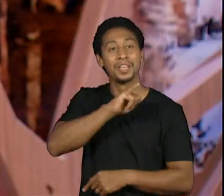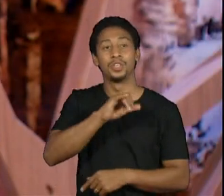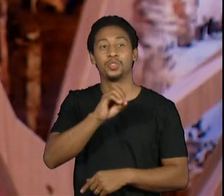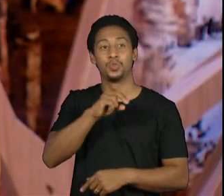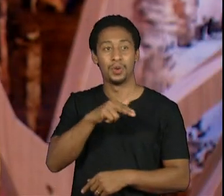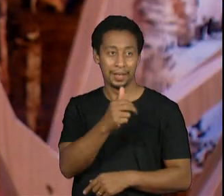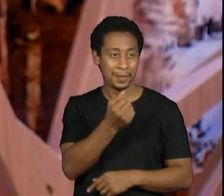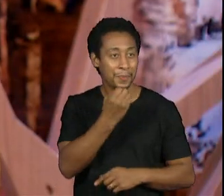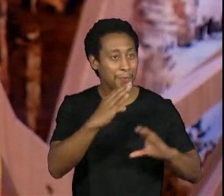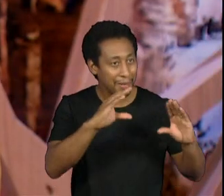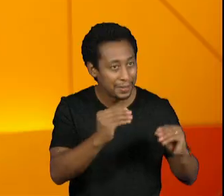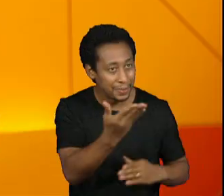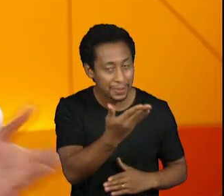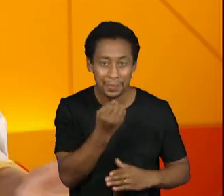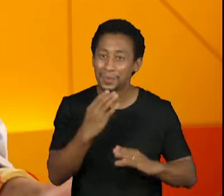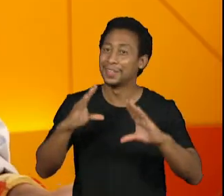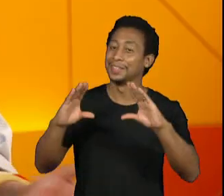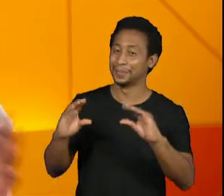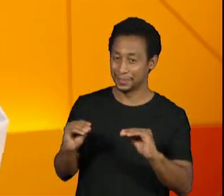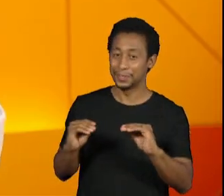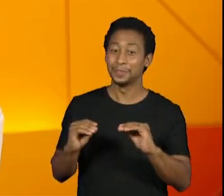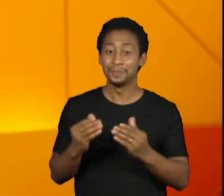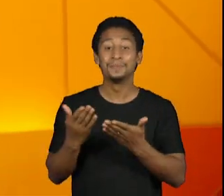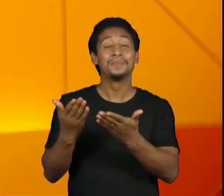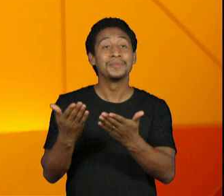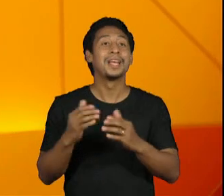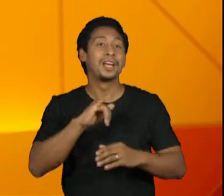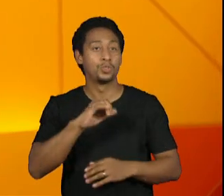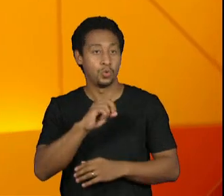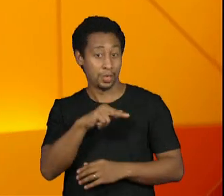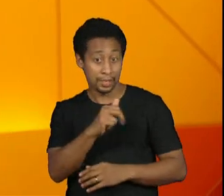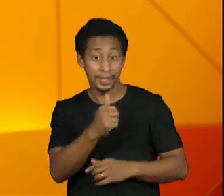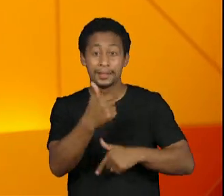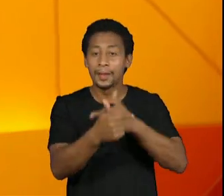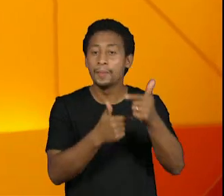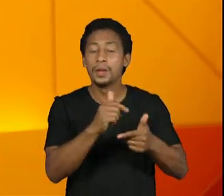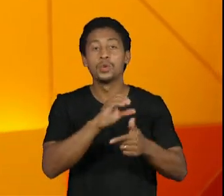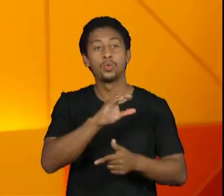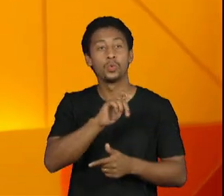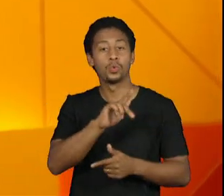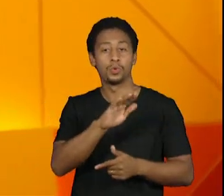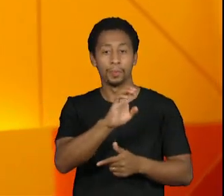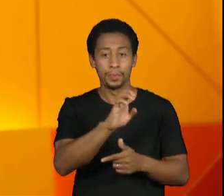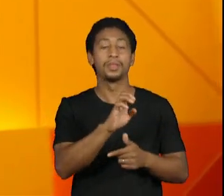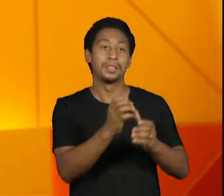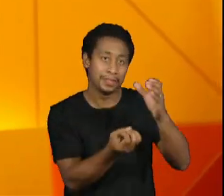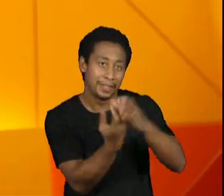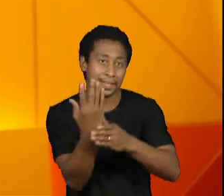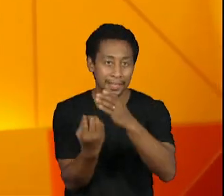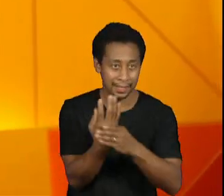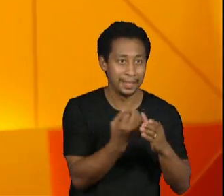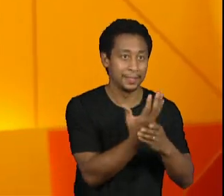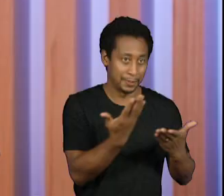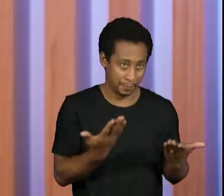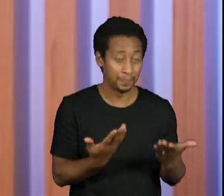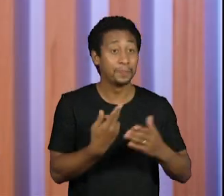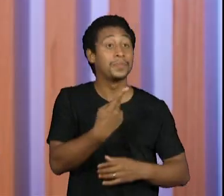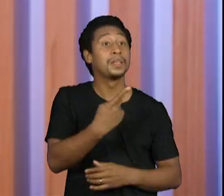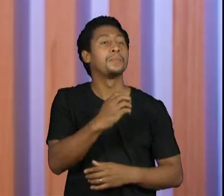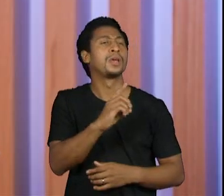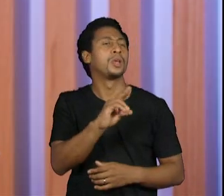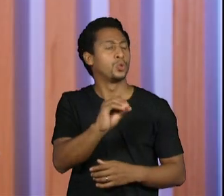Joana. Boa noite, Cris. Pedro, a gente mostrou aqui no início do programa que essa proporção de negros na televisão, ela tem aumentado.